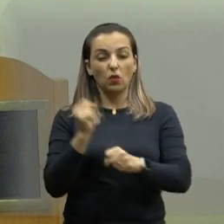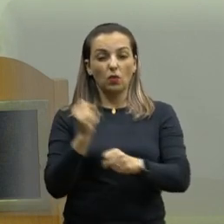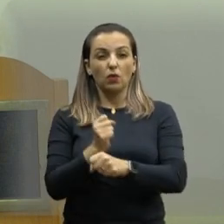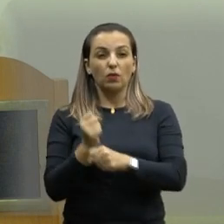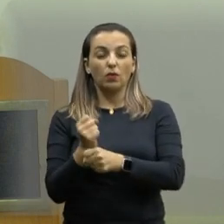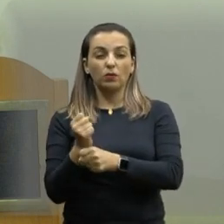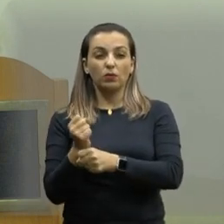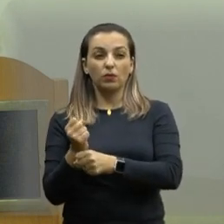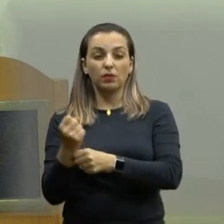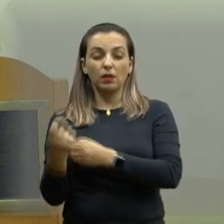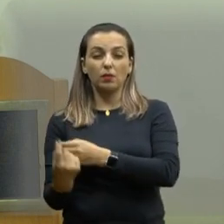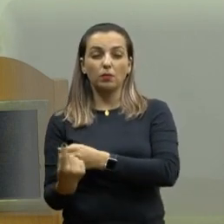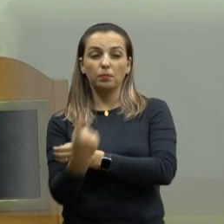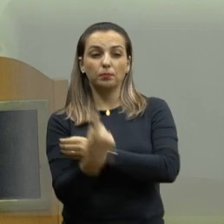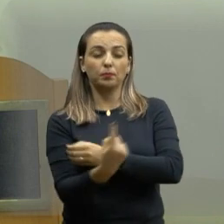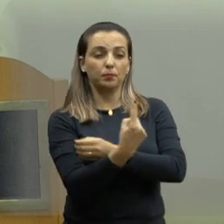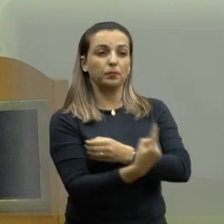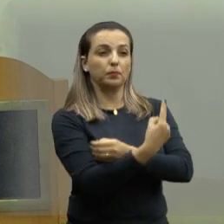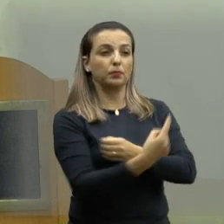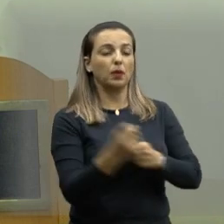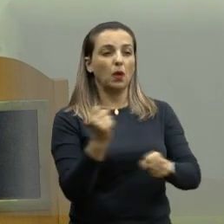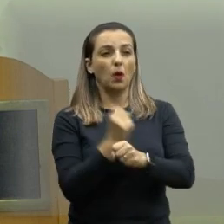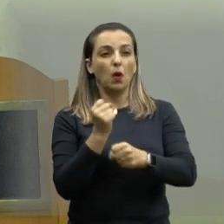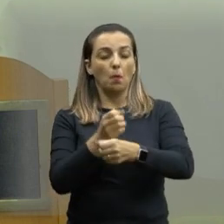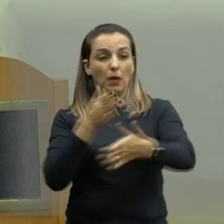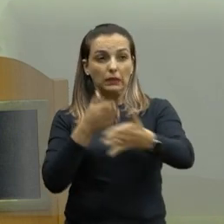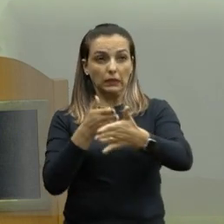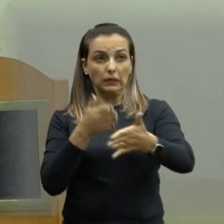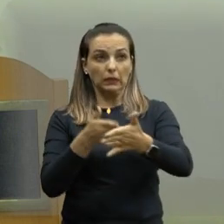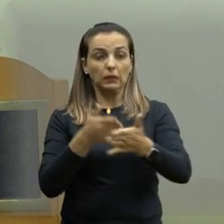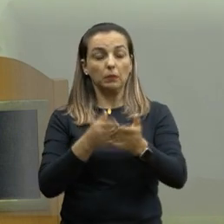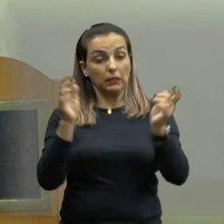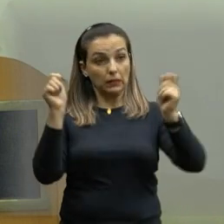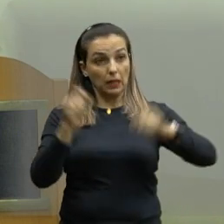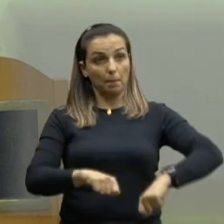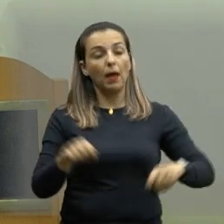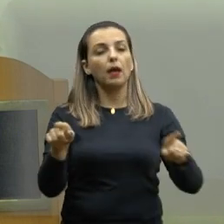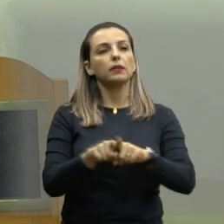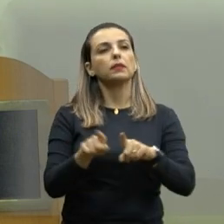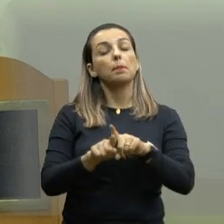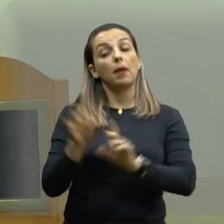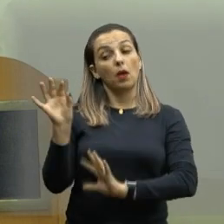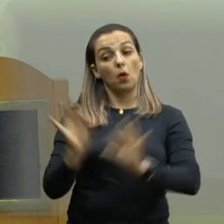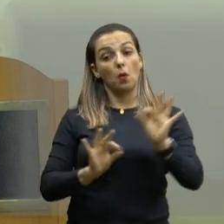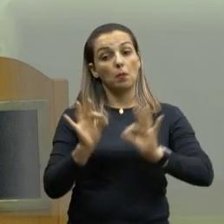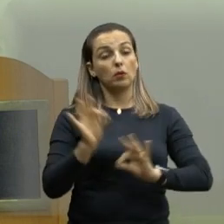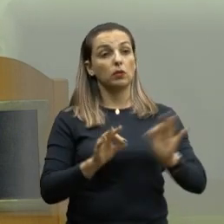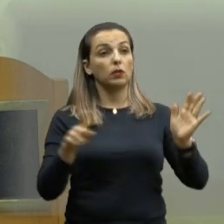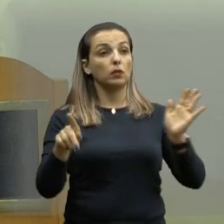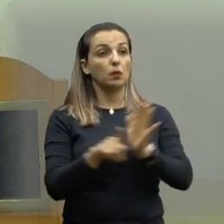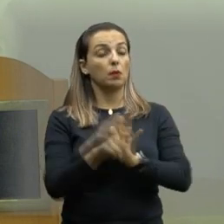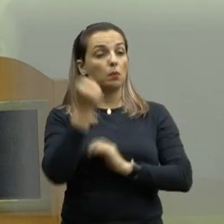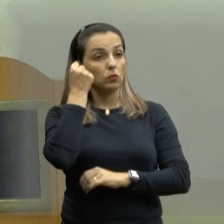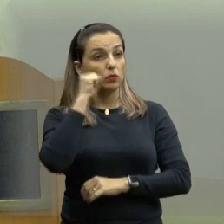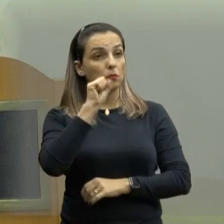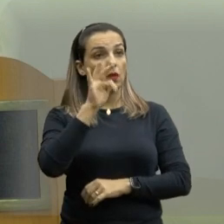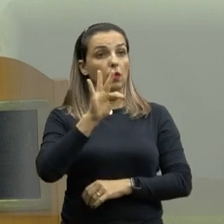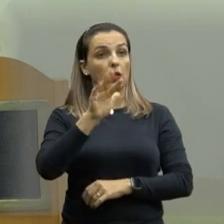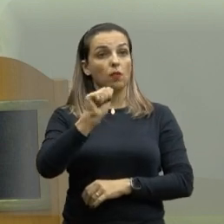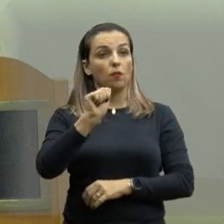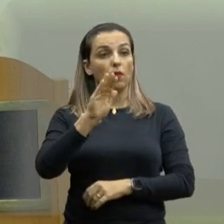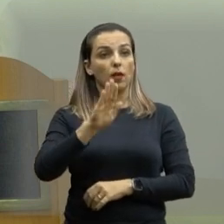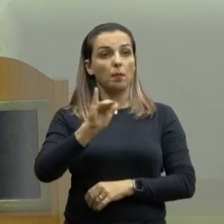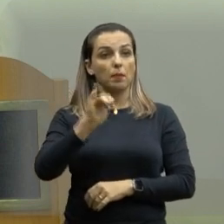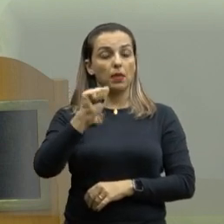público no município de Araraquara e também trago as boas novas de que o projeto do senador Fabiano Contarato foi